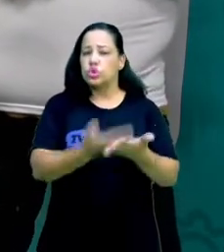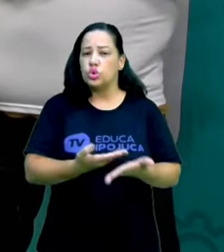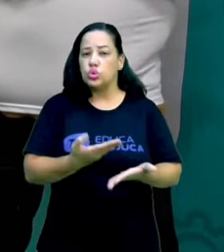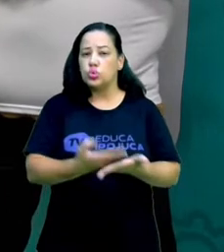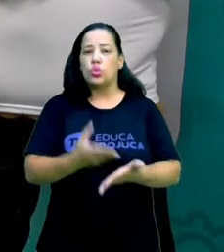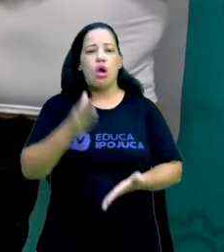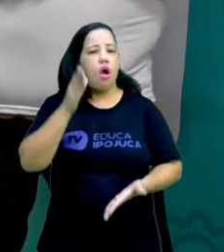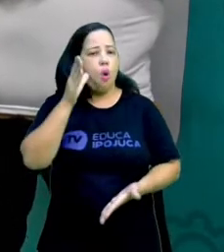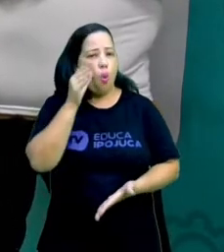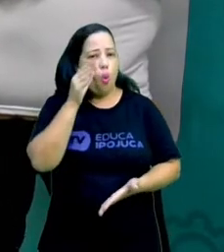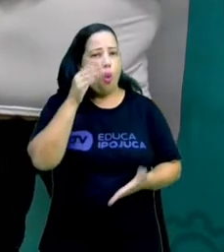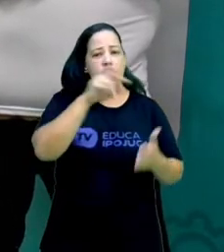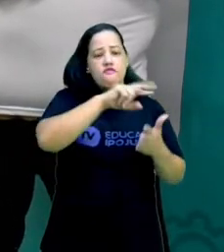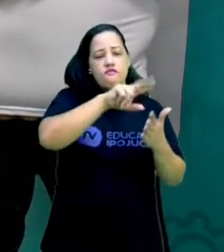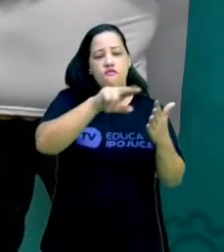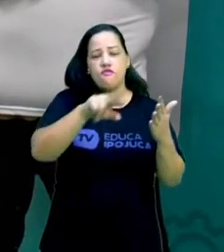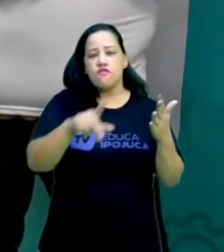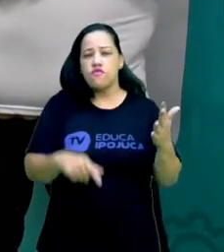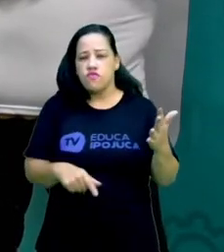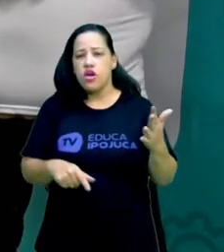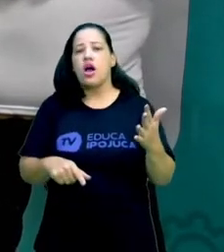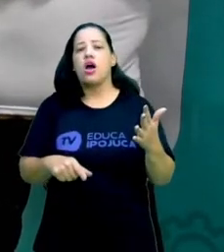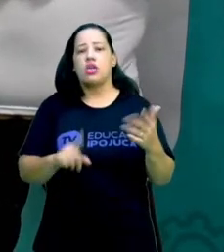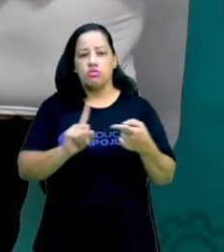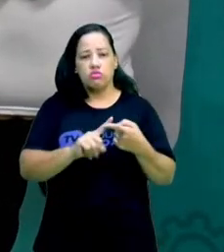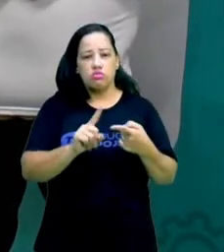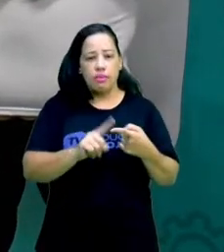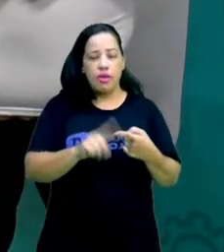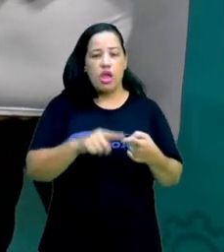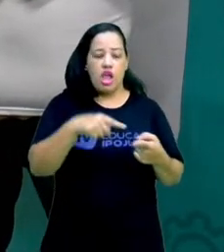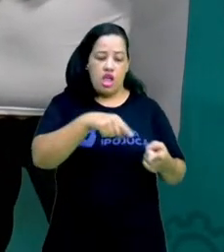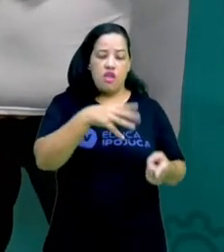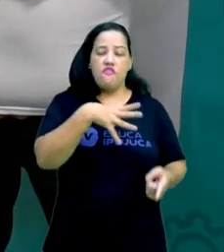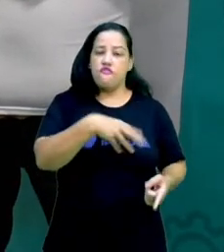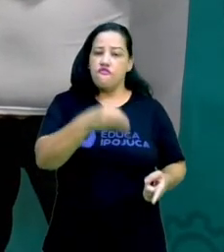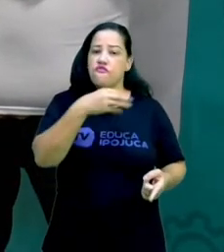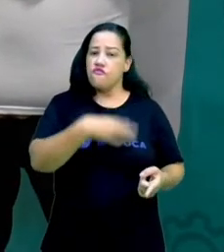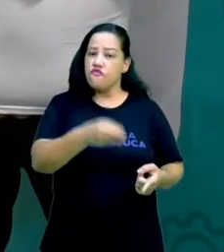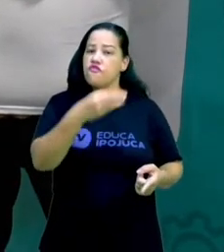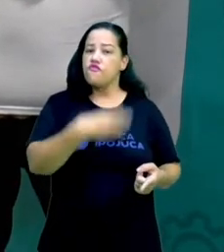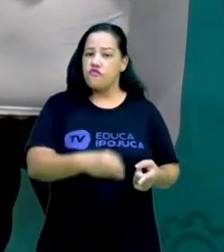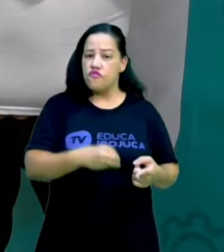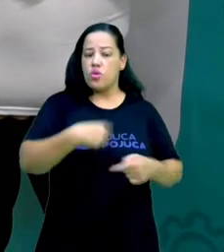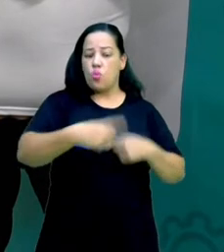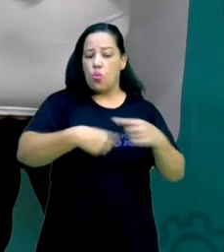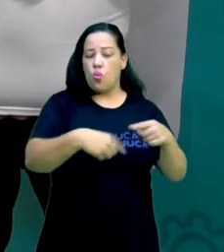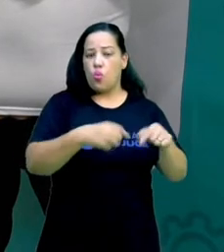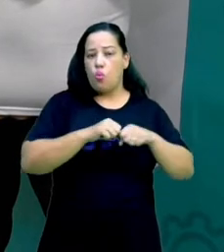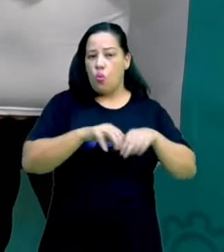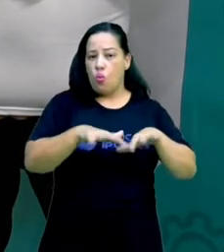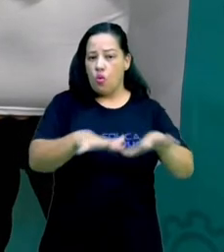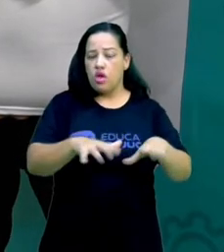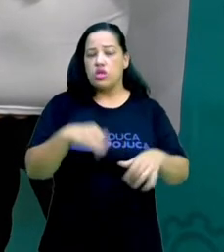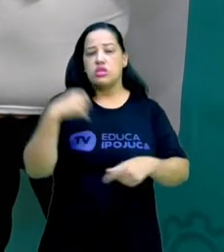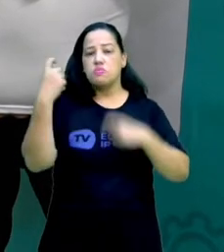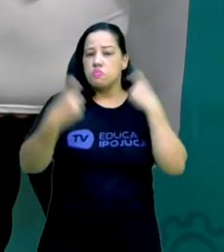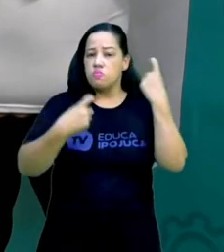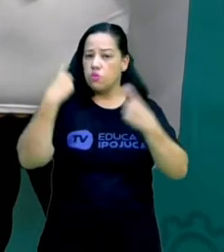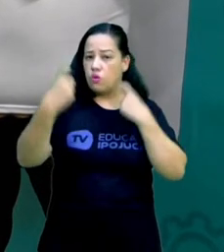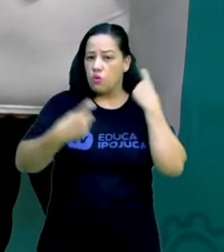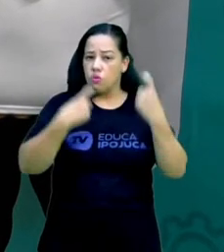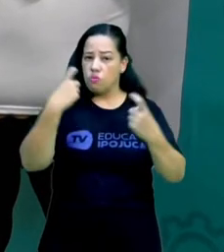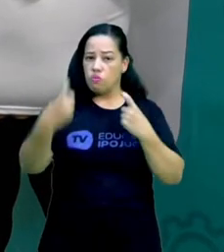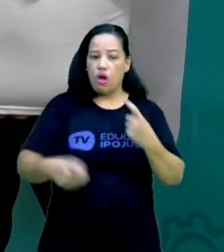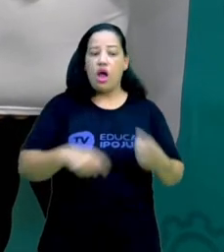sobre essa espécie. E auxiliar no processo de reprodução. Ou seja, ele vai se preocupar para que essas